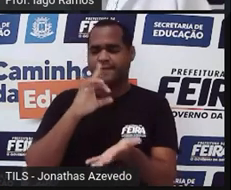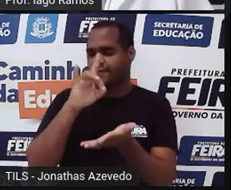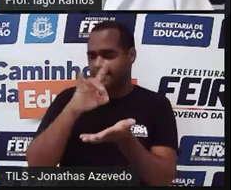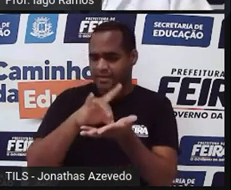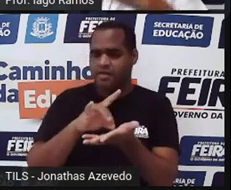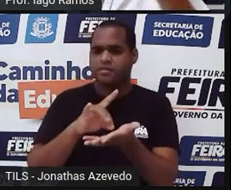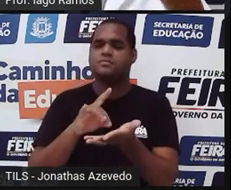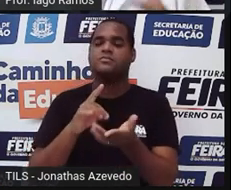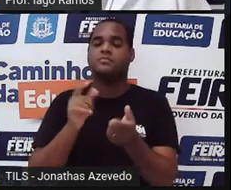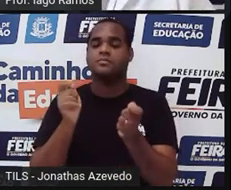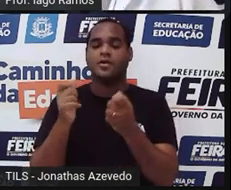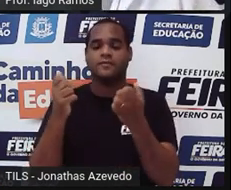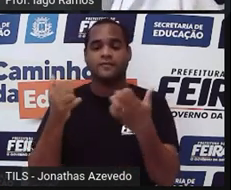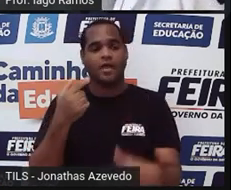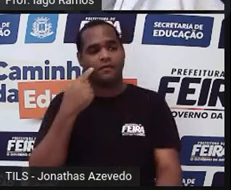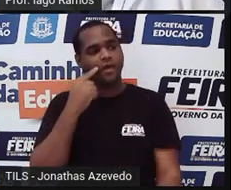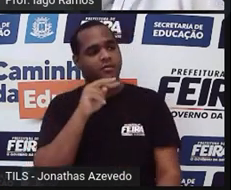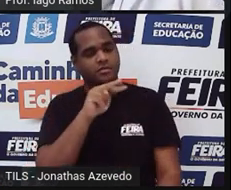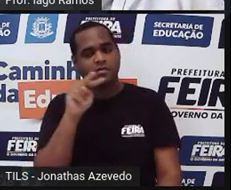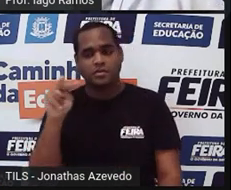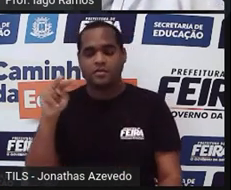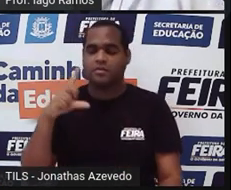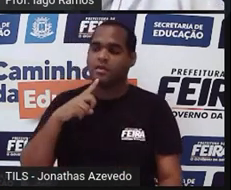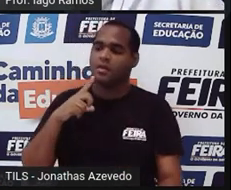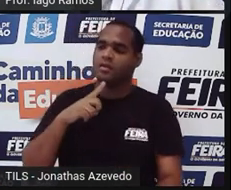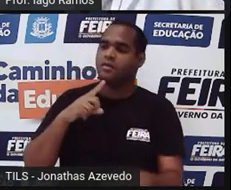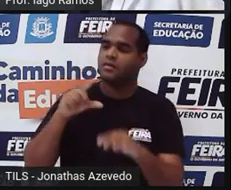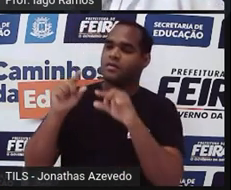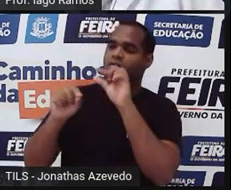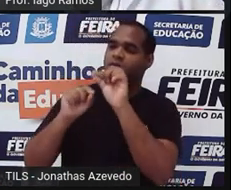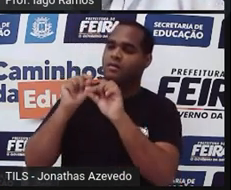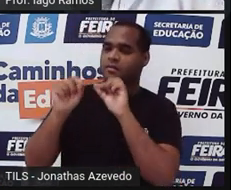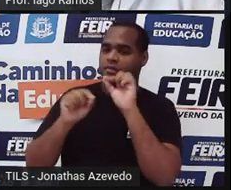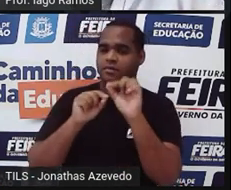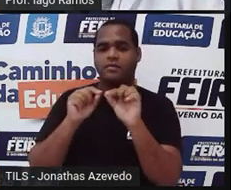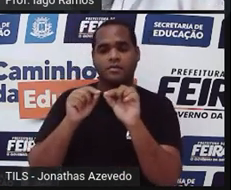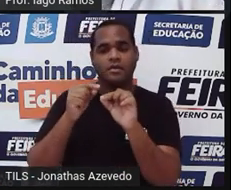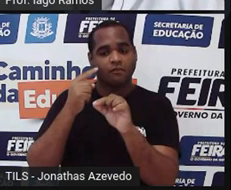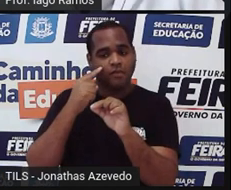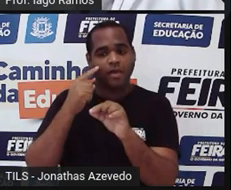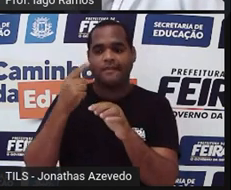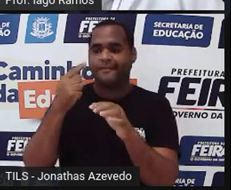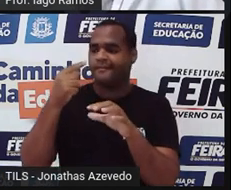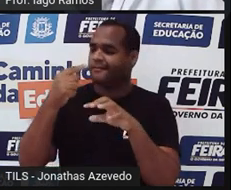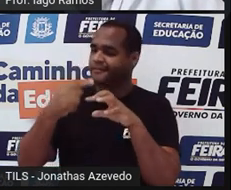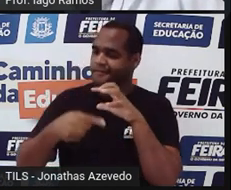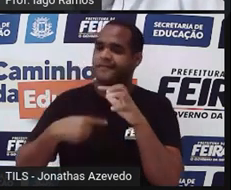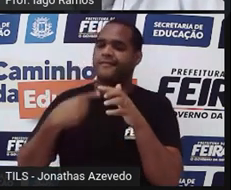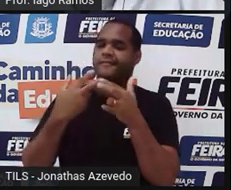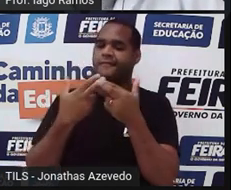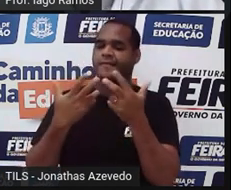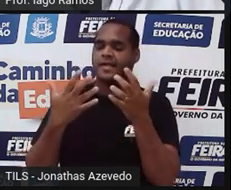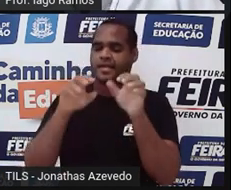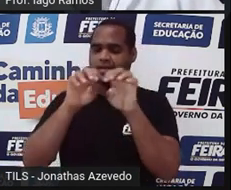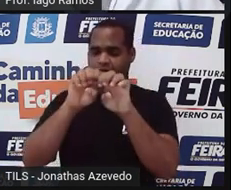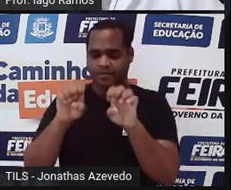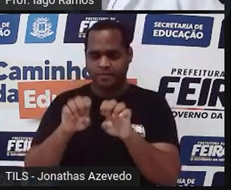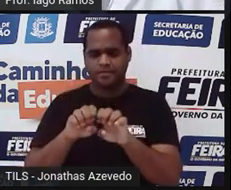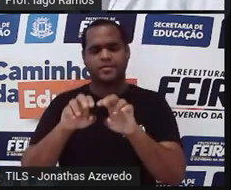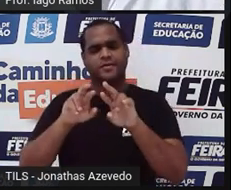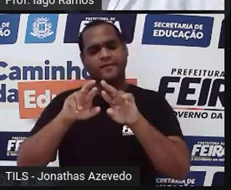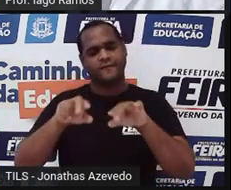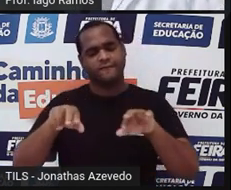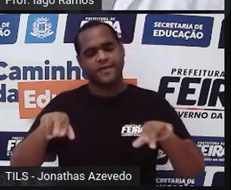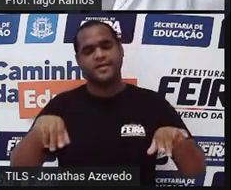se a gente olhar a nossa volta, a gente é rodeado de estruturas, de coisas,